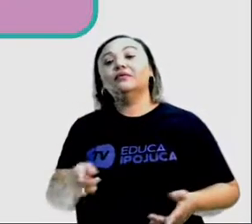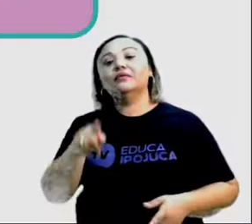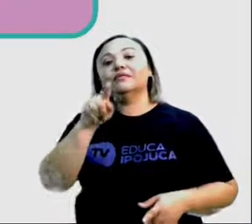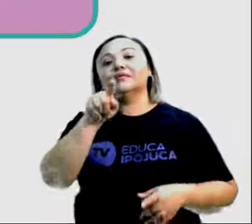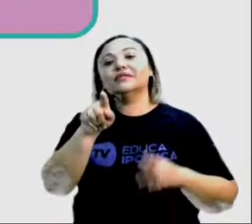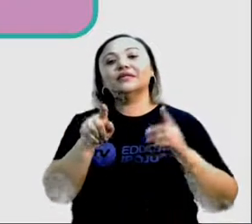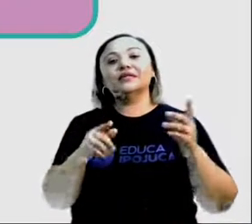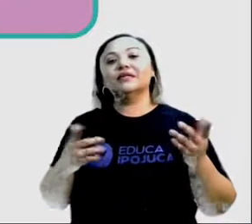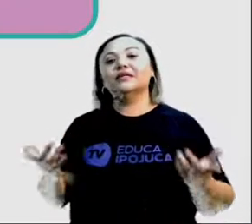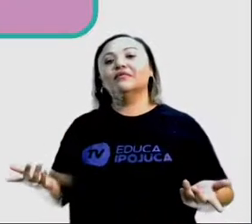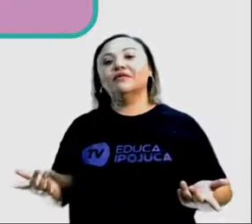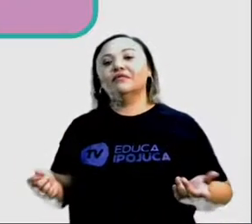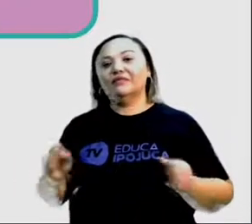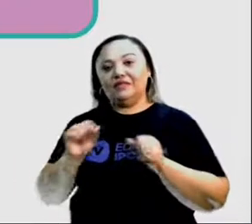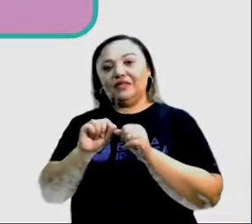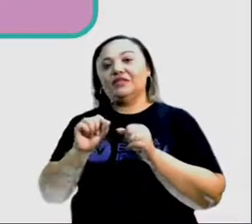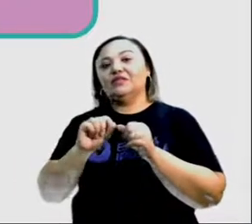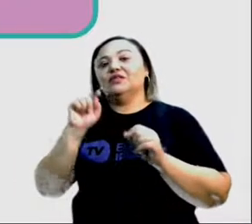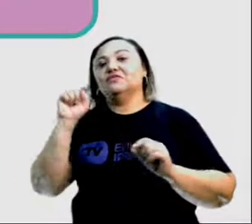indicação? O você acha?